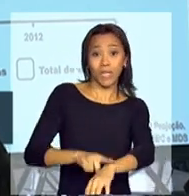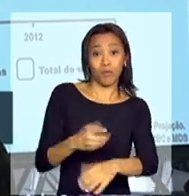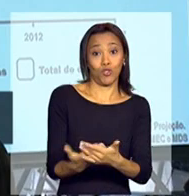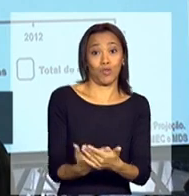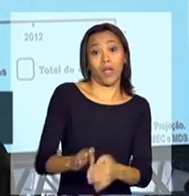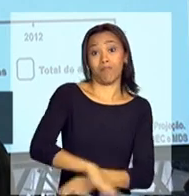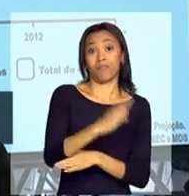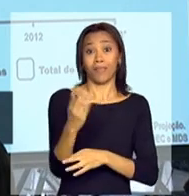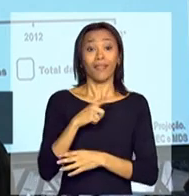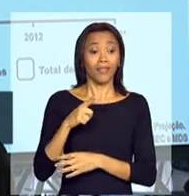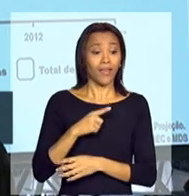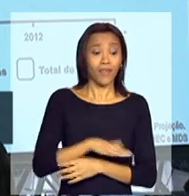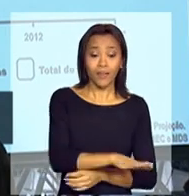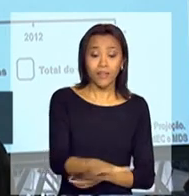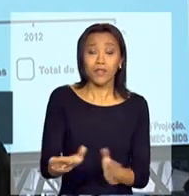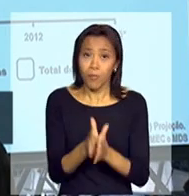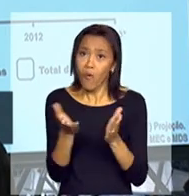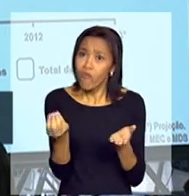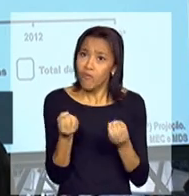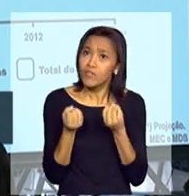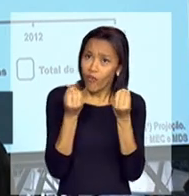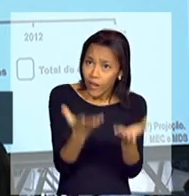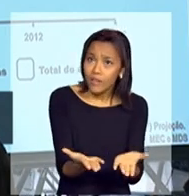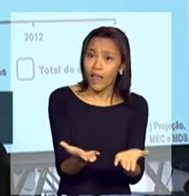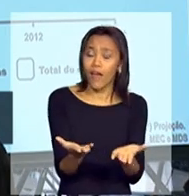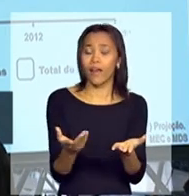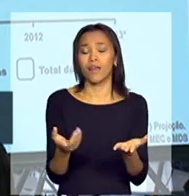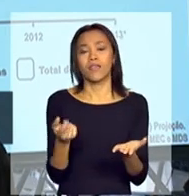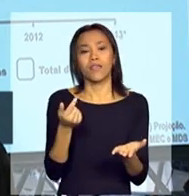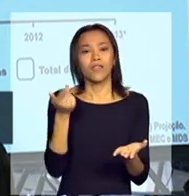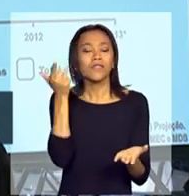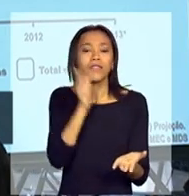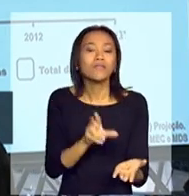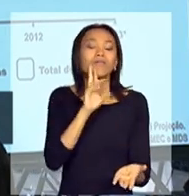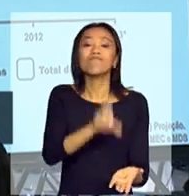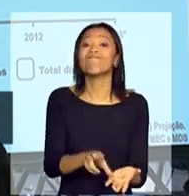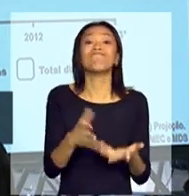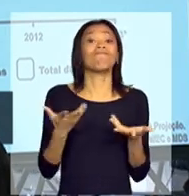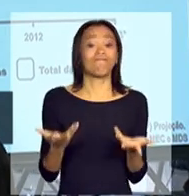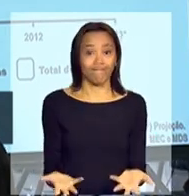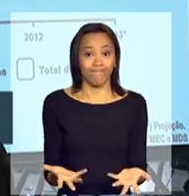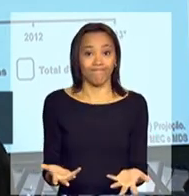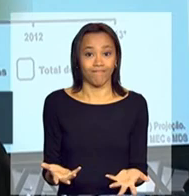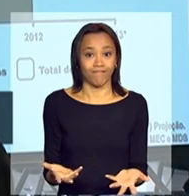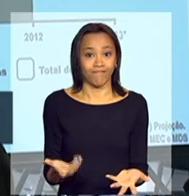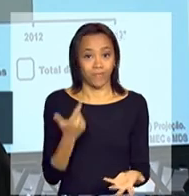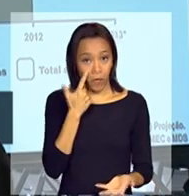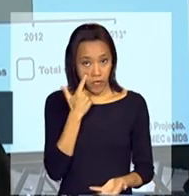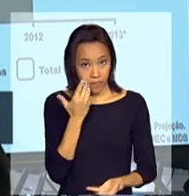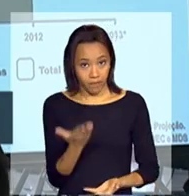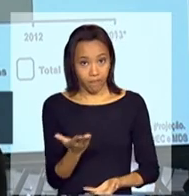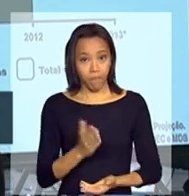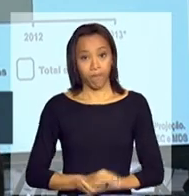têm crianças pobres, vamos ofertar a escola em tempo integral e o resultado. Pode passar.